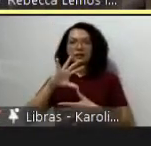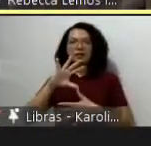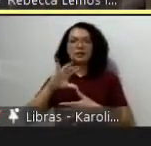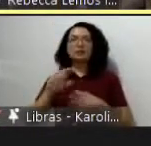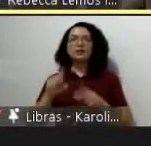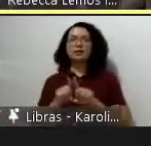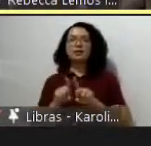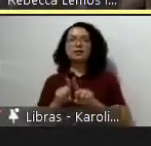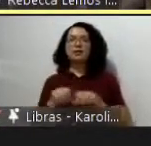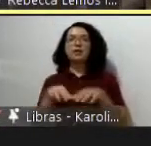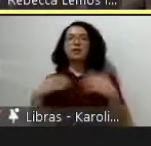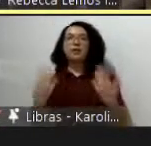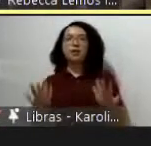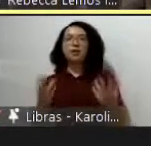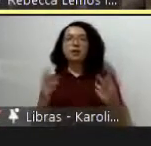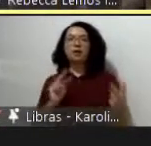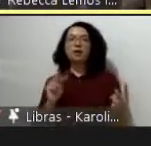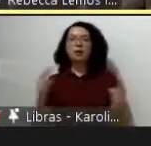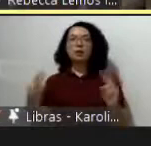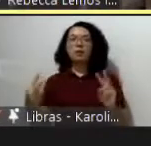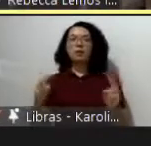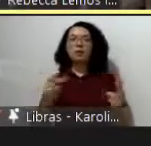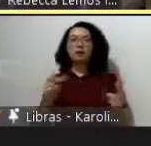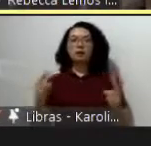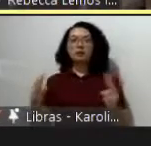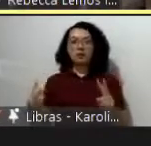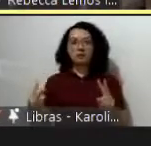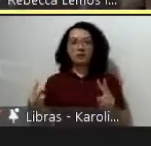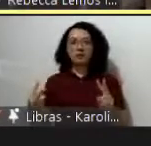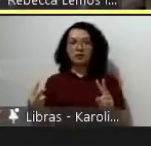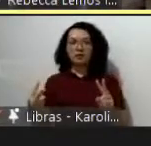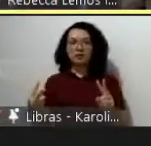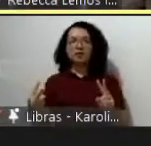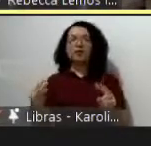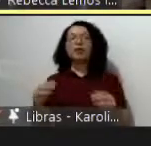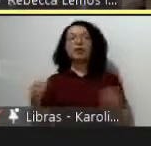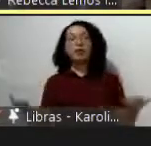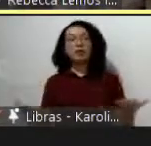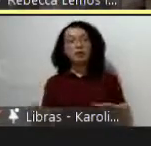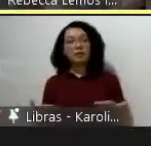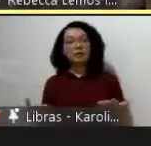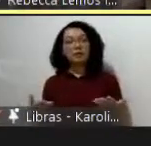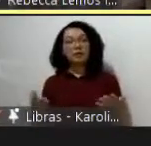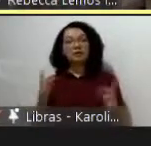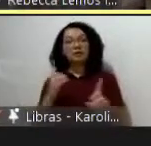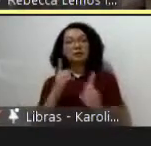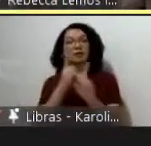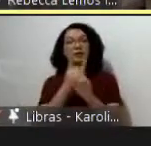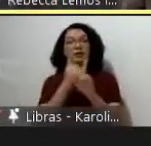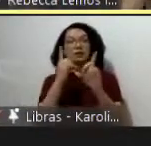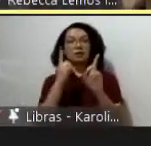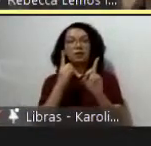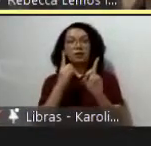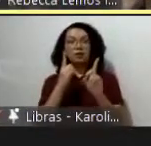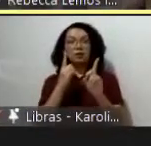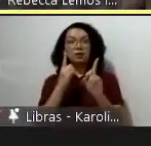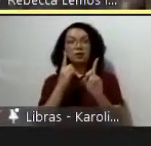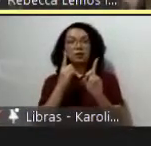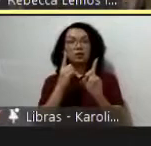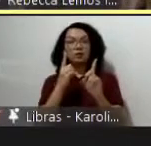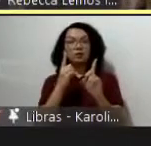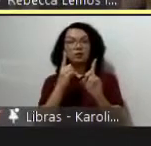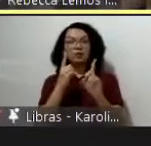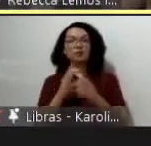que a gente acredita sobretudo é num evento que se pretende latino-americano e que